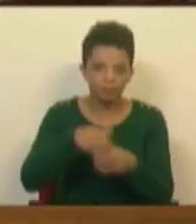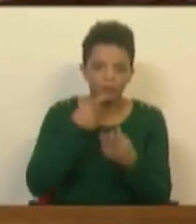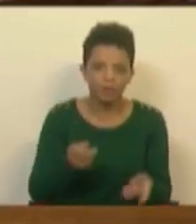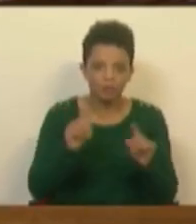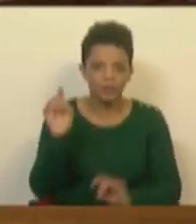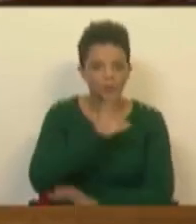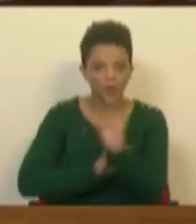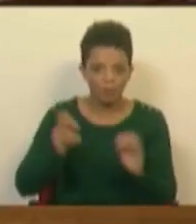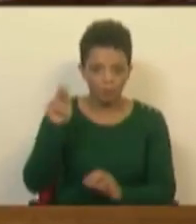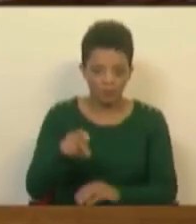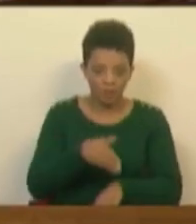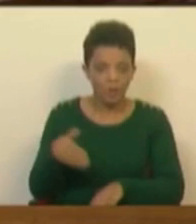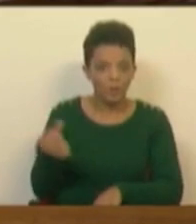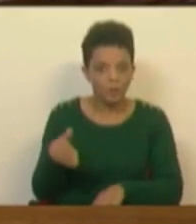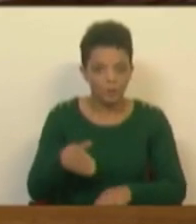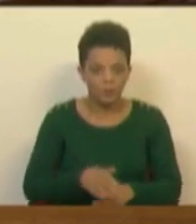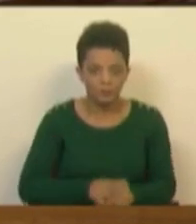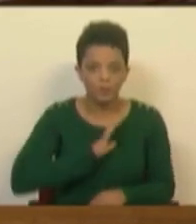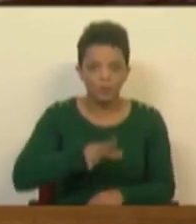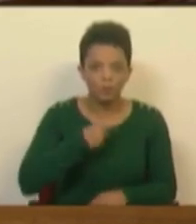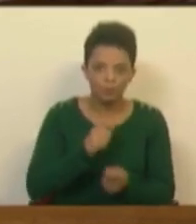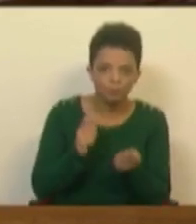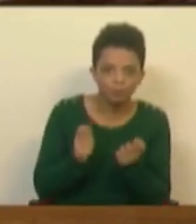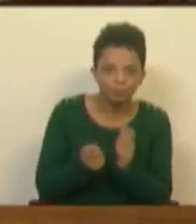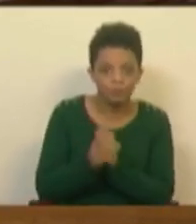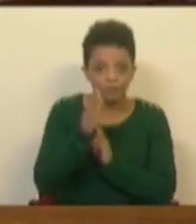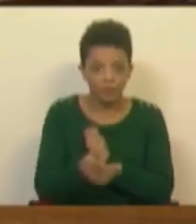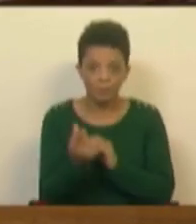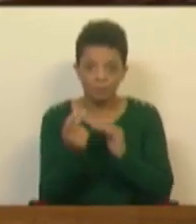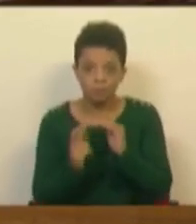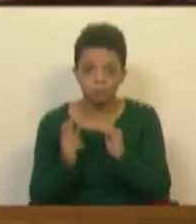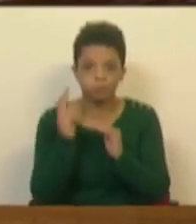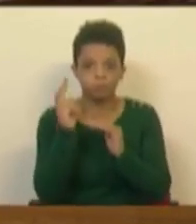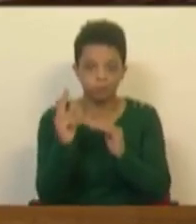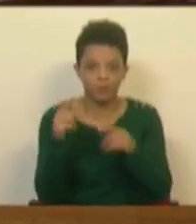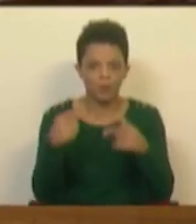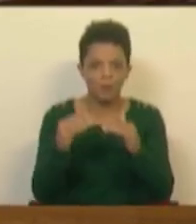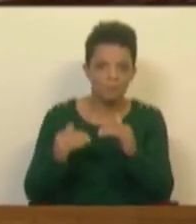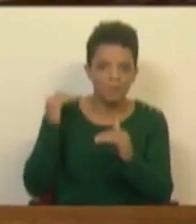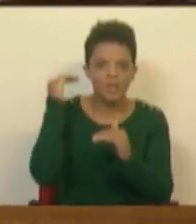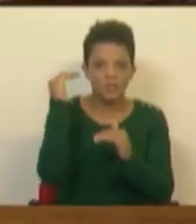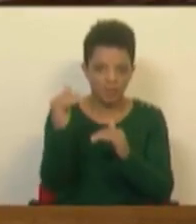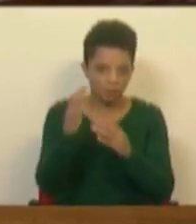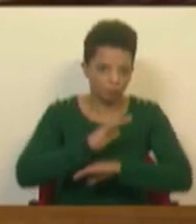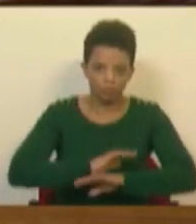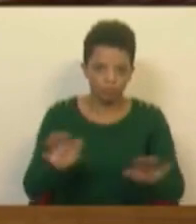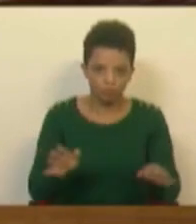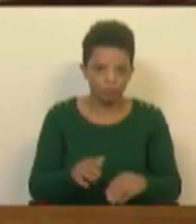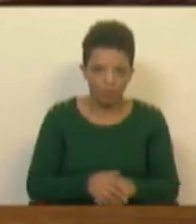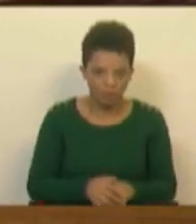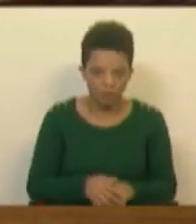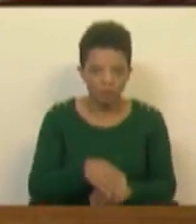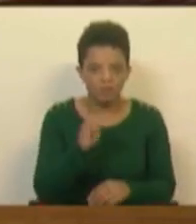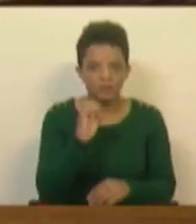Círculo da Europa. Nessa altura, o mundo já estava a mudar e a inflação já era a mais alta registada neste